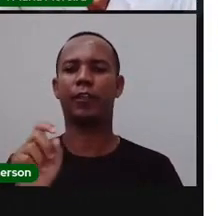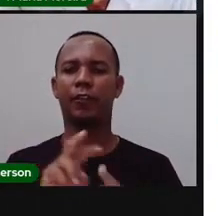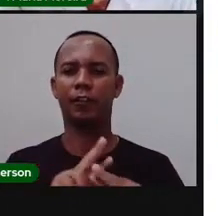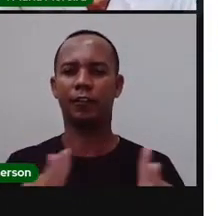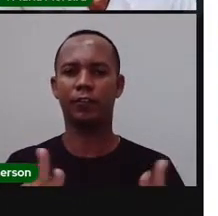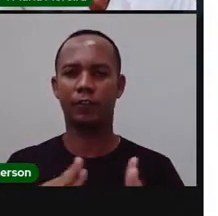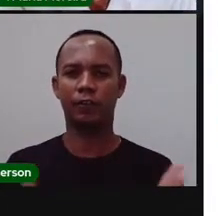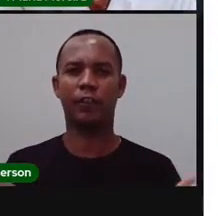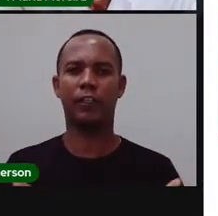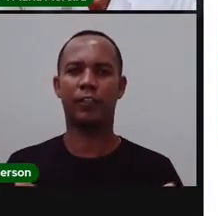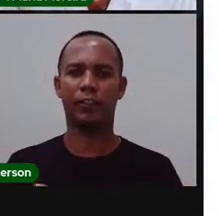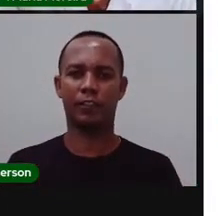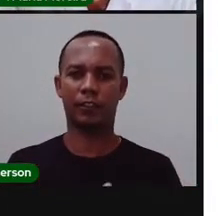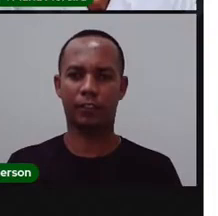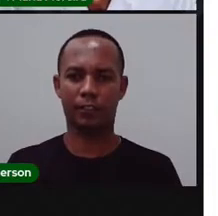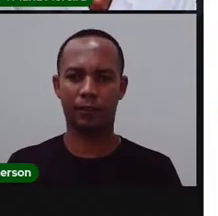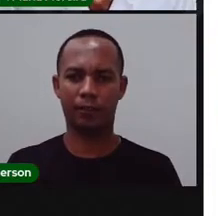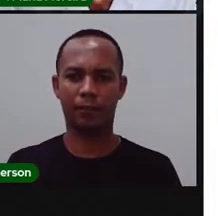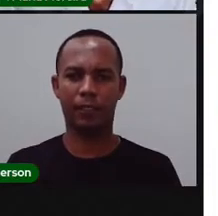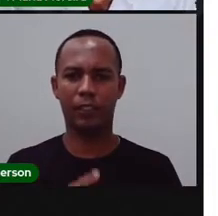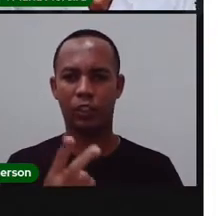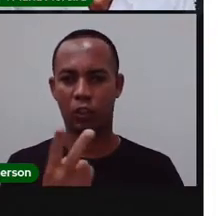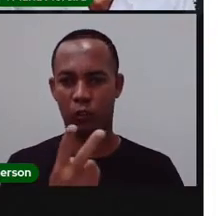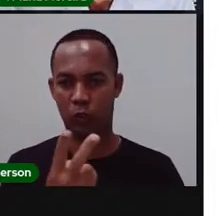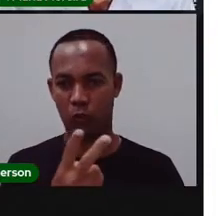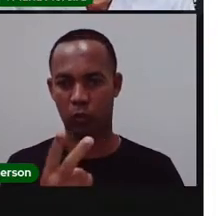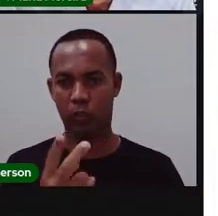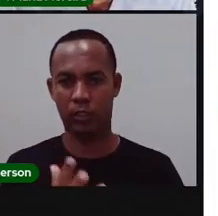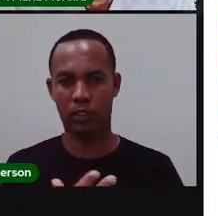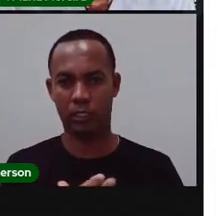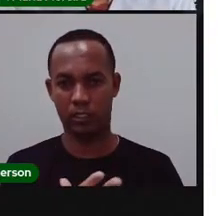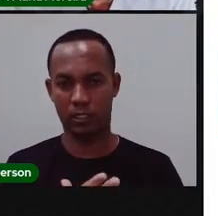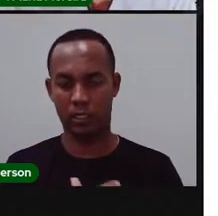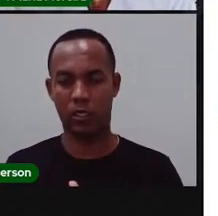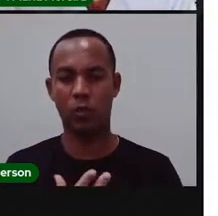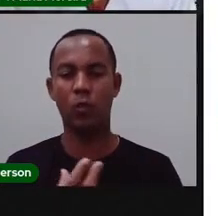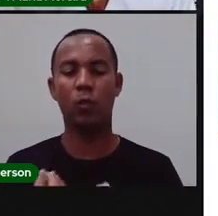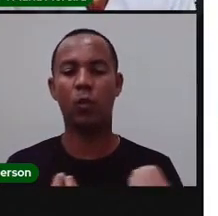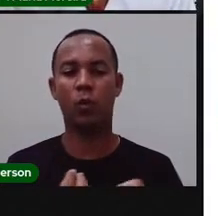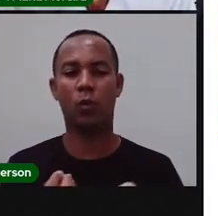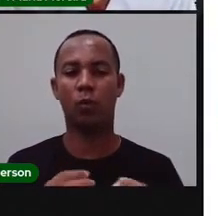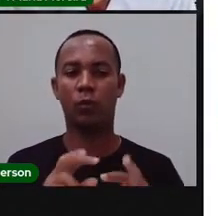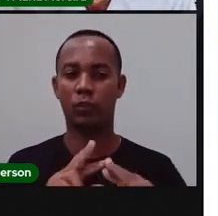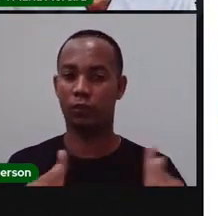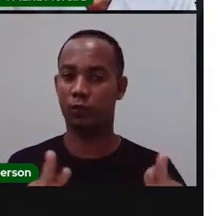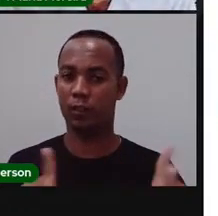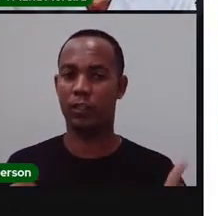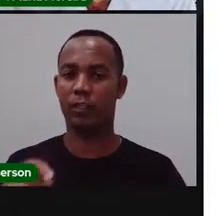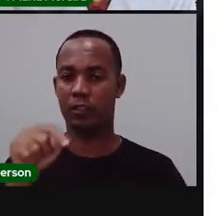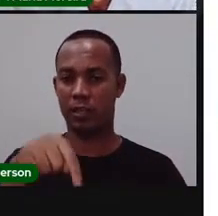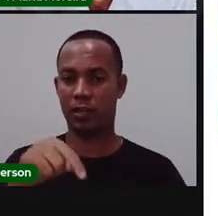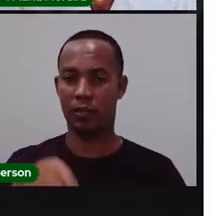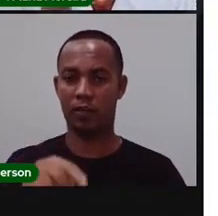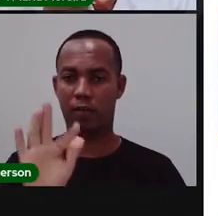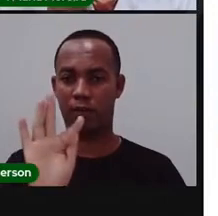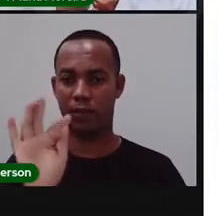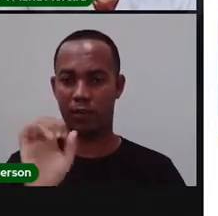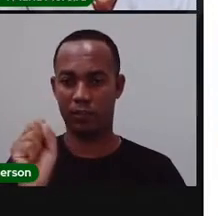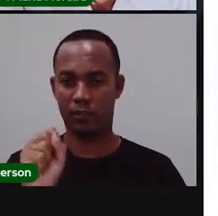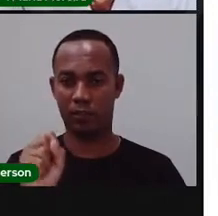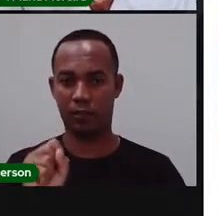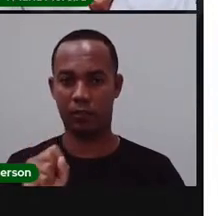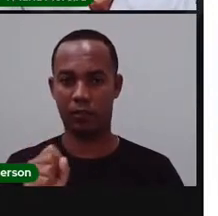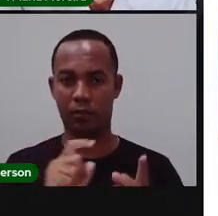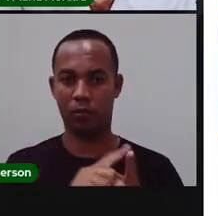existentes entre essas duas imagens? Lembrando que as duas imagens são de Feira de Santana, tá? Uma